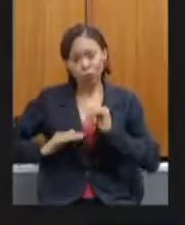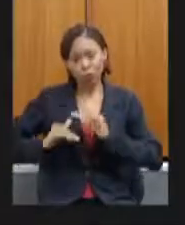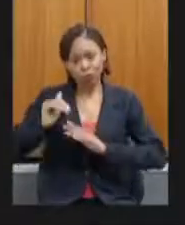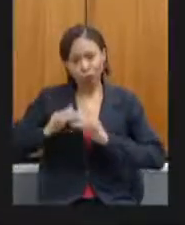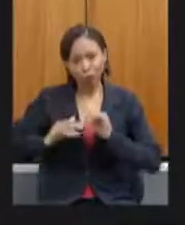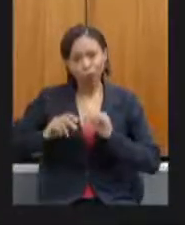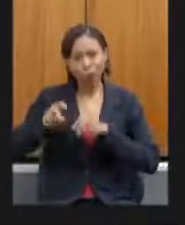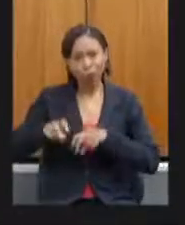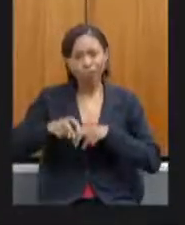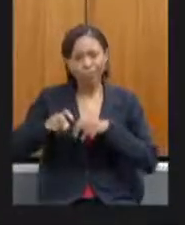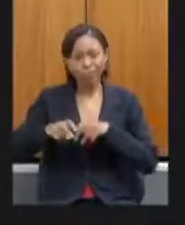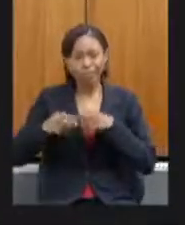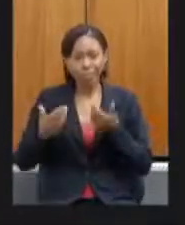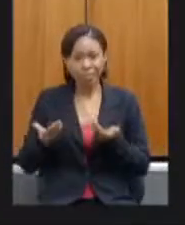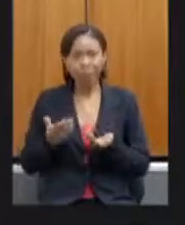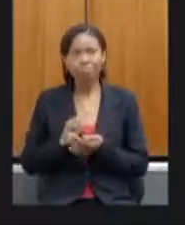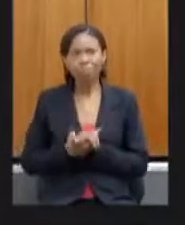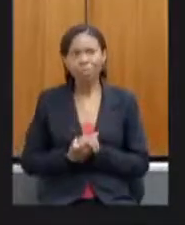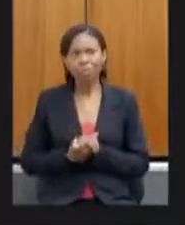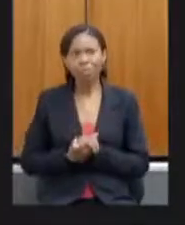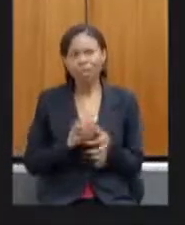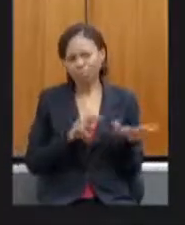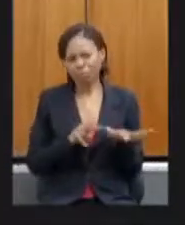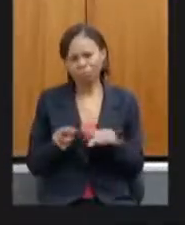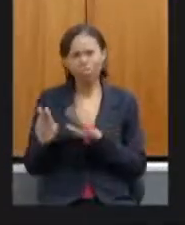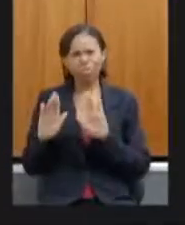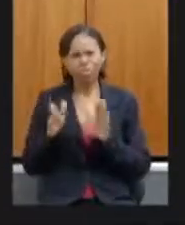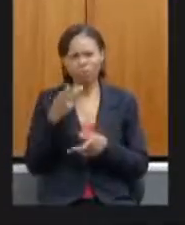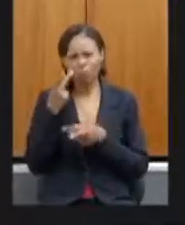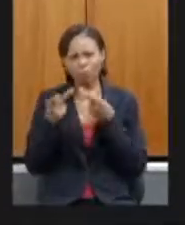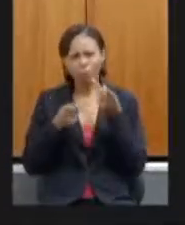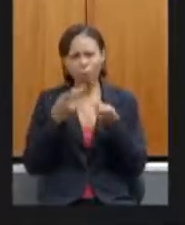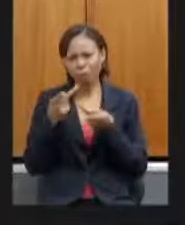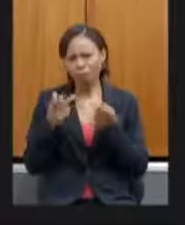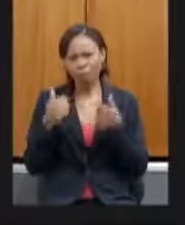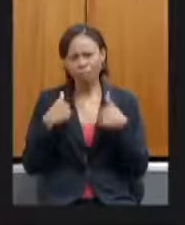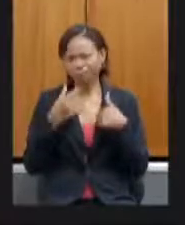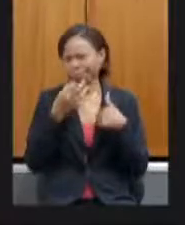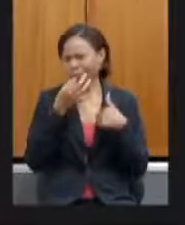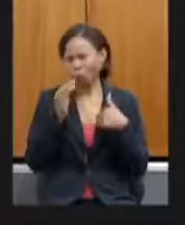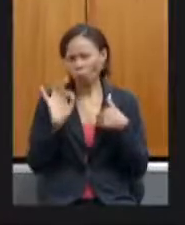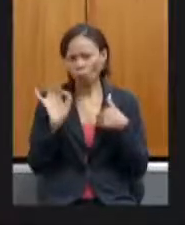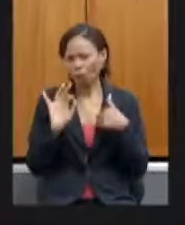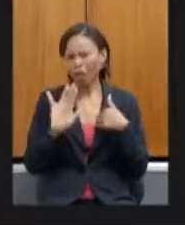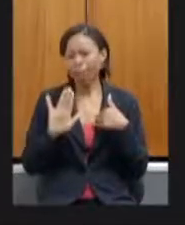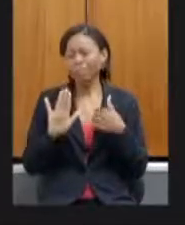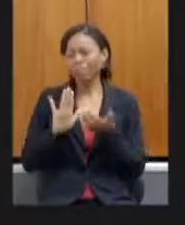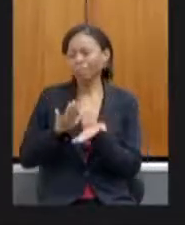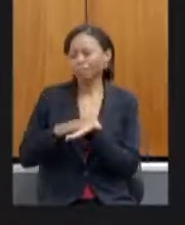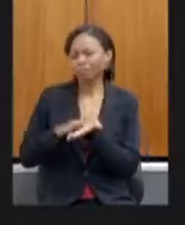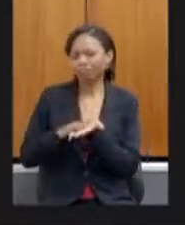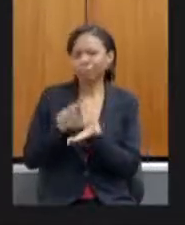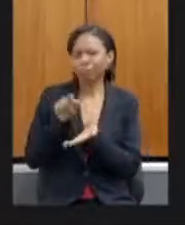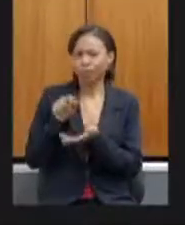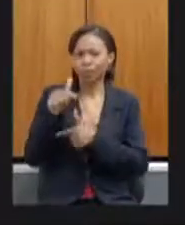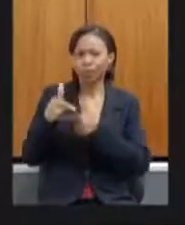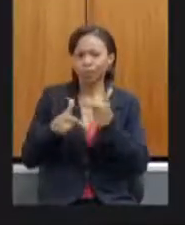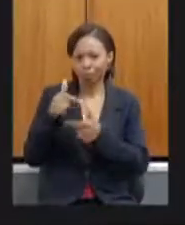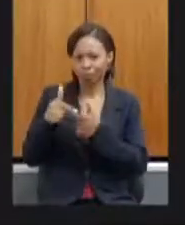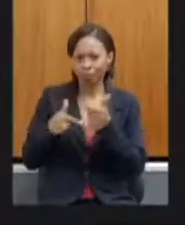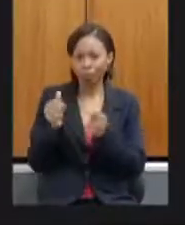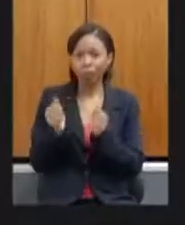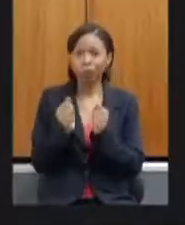não tem nada mais para levantar mas simplesmente para cumprimentar o trabalho que ela tem feito também junto ao nosso